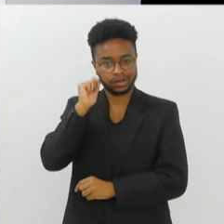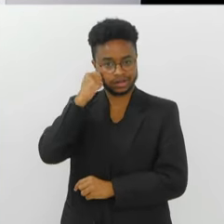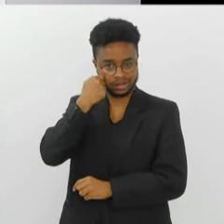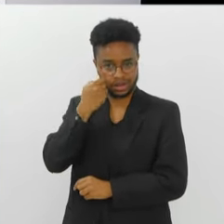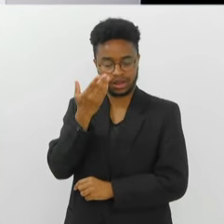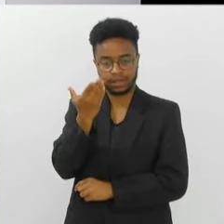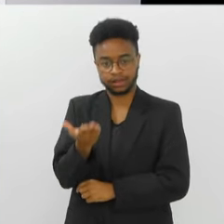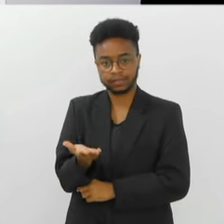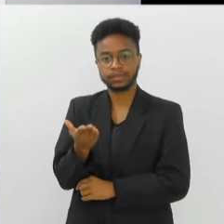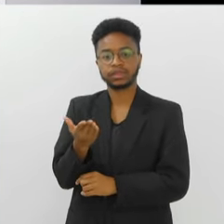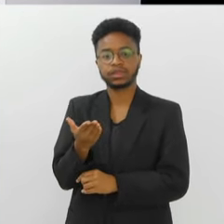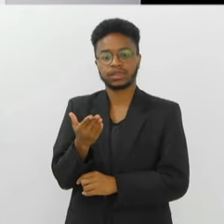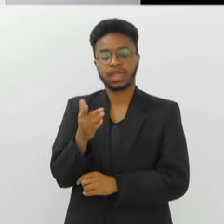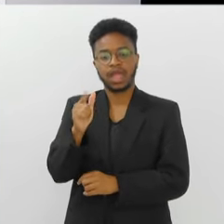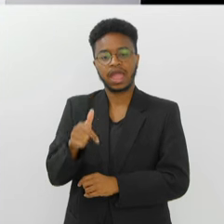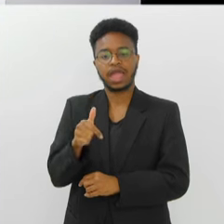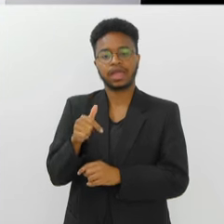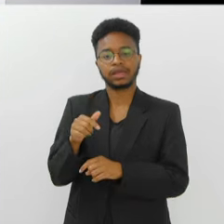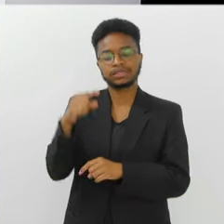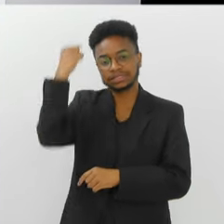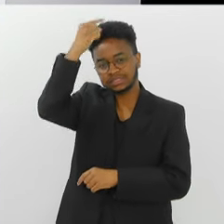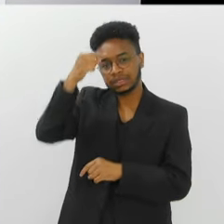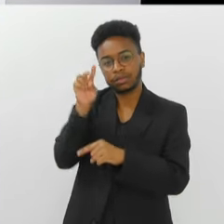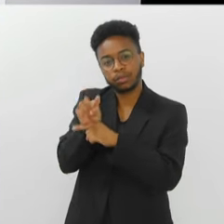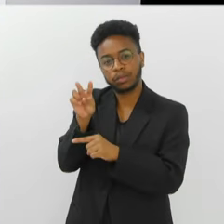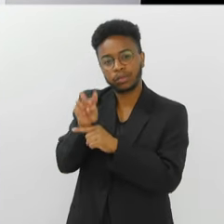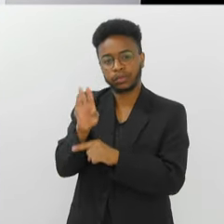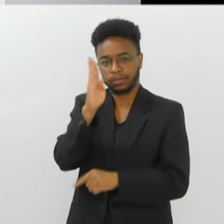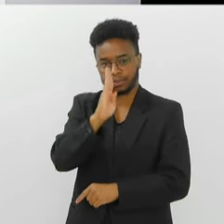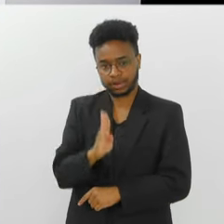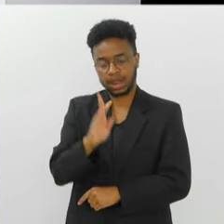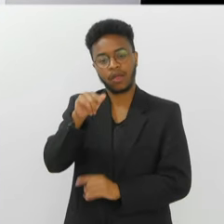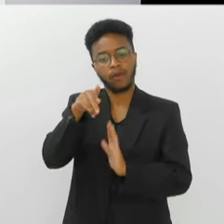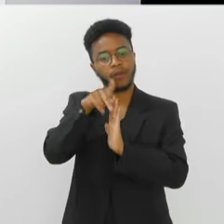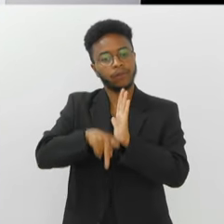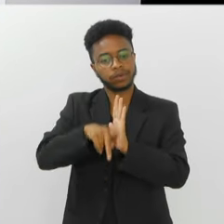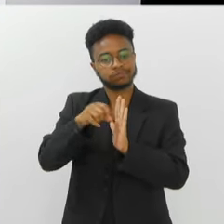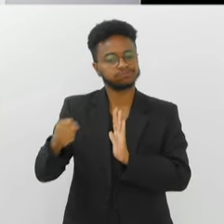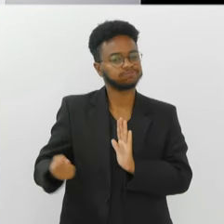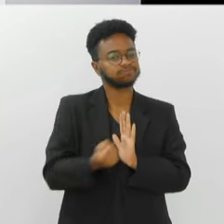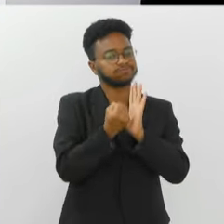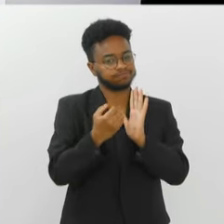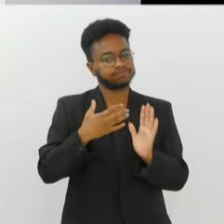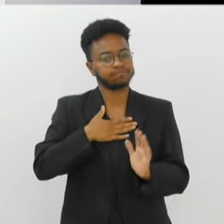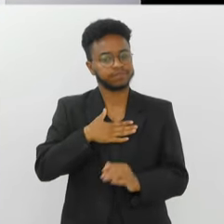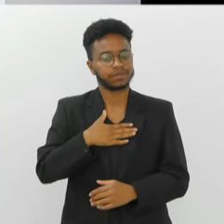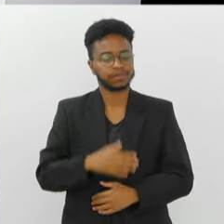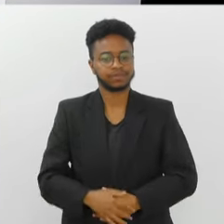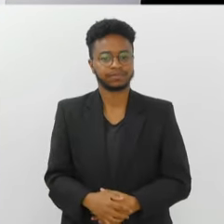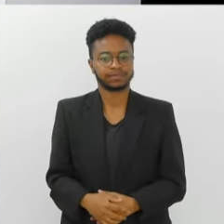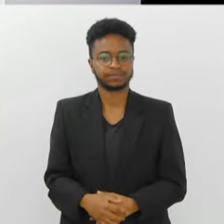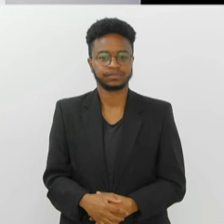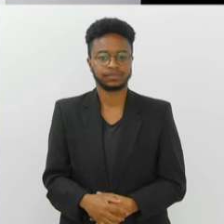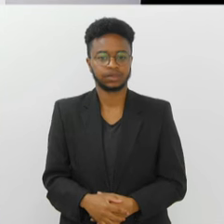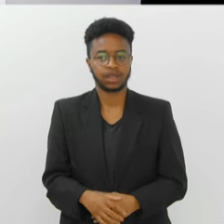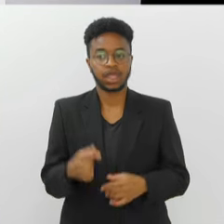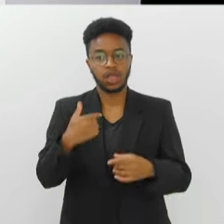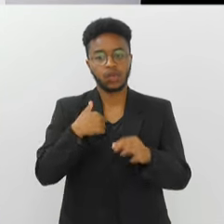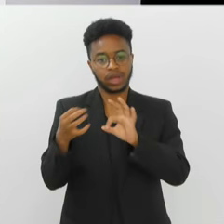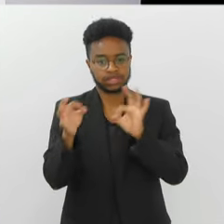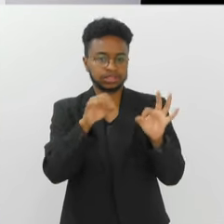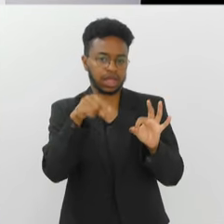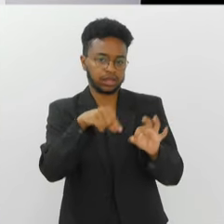Conceição Aparecida, consagrada padroeira do Brasil. E aí é uma réplica da Basílica. Um projeto muito marcante. Esse projeto me marcou muito.